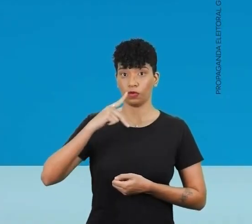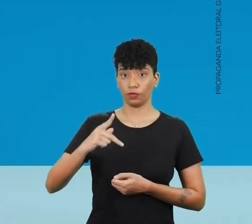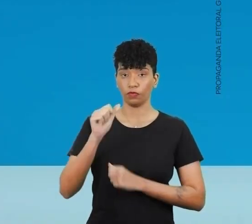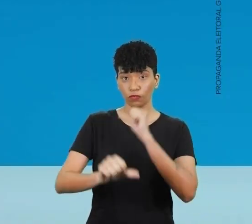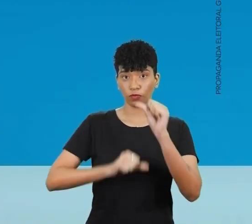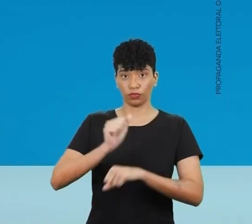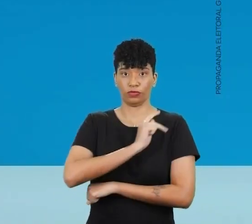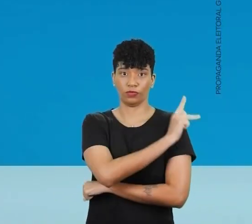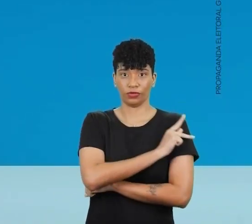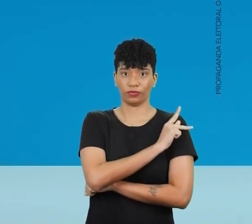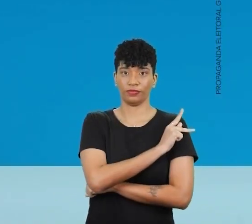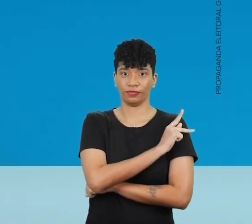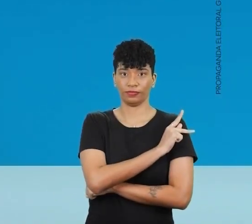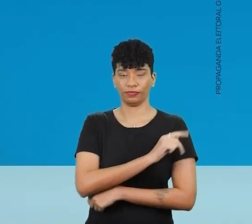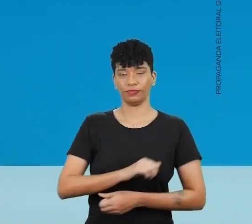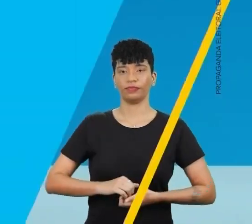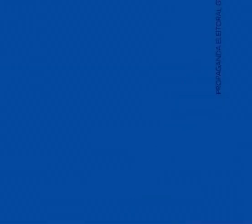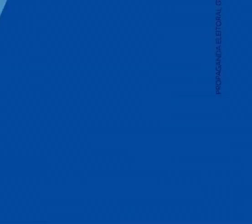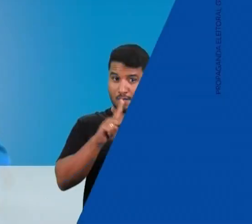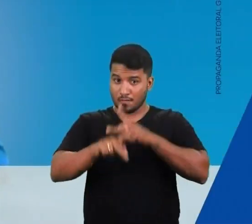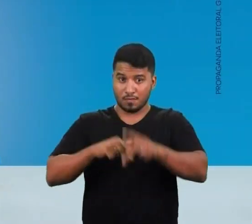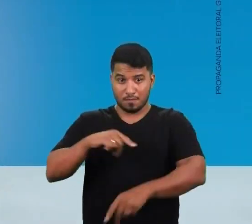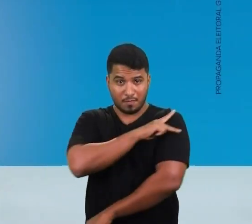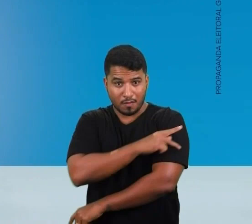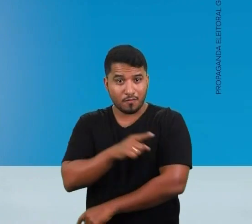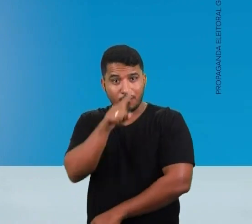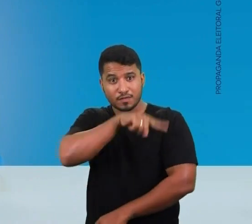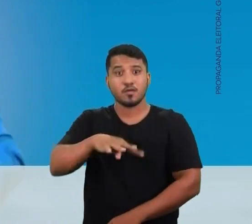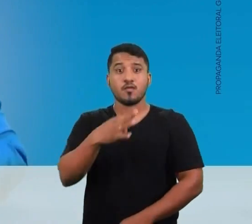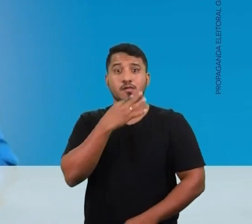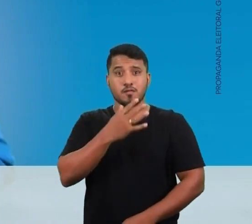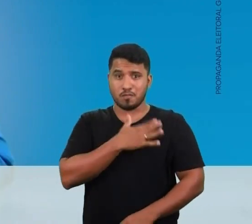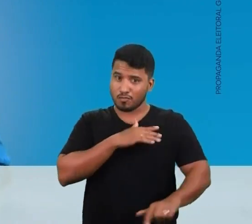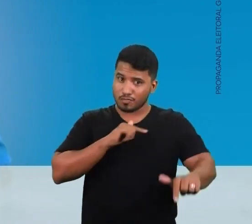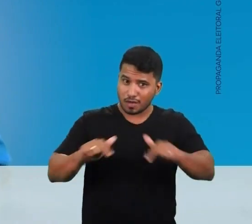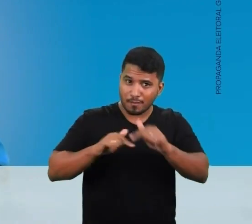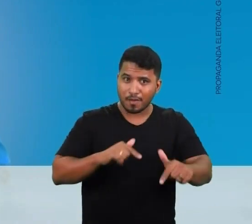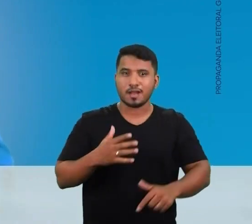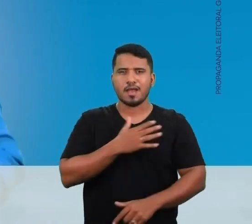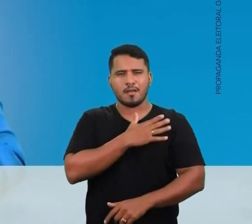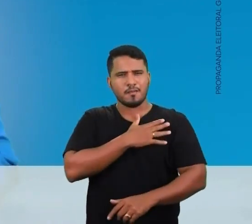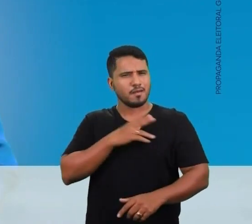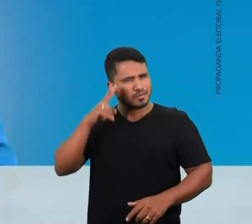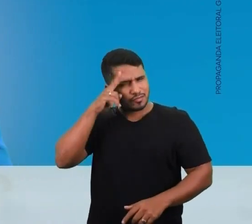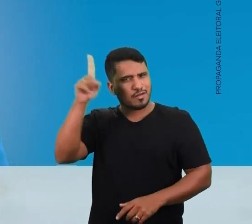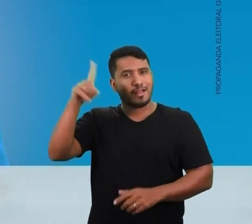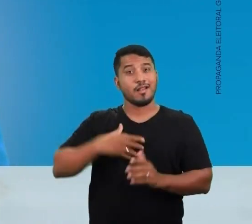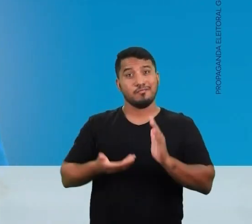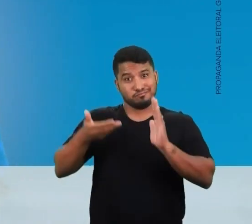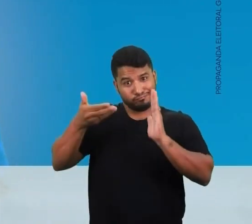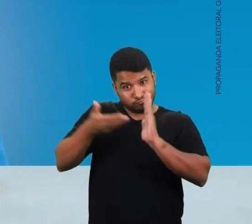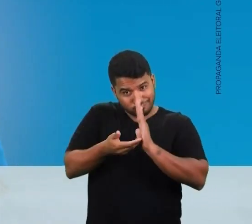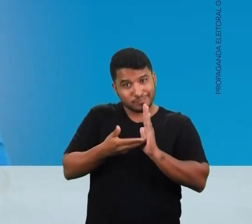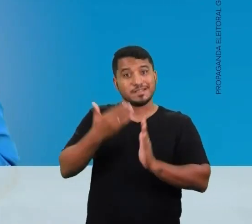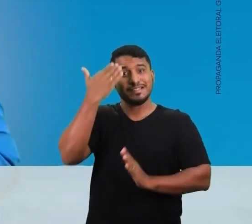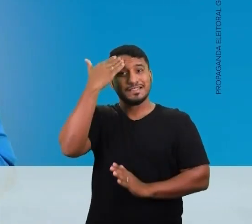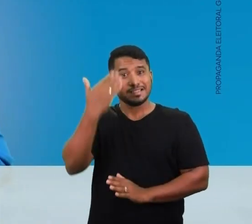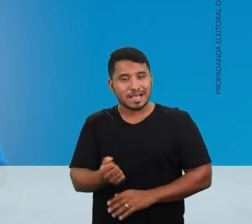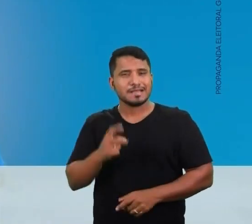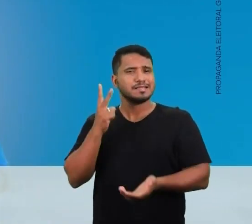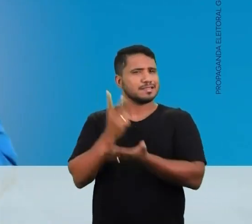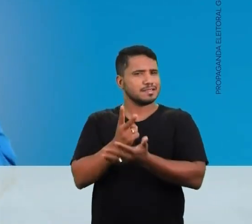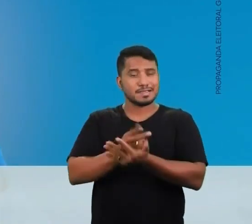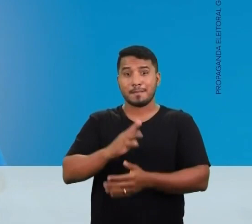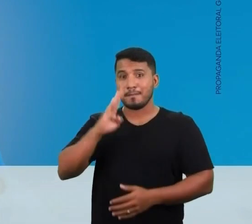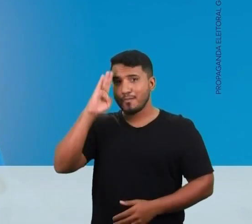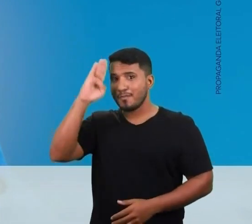Progressistas, vamos mudar o Piauí. Queridos Piauíenses, vocês conhecem meu trabalho e a minha atuação na Câmara Federal. E